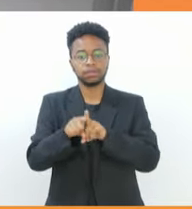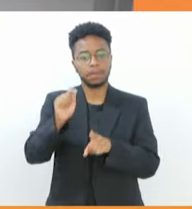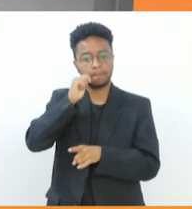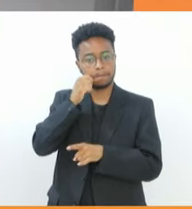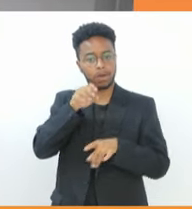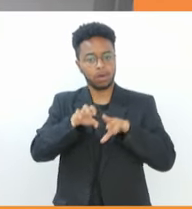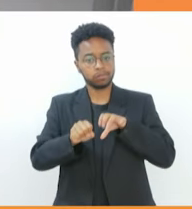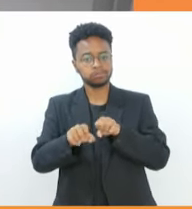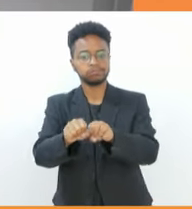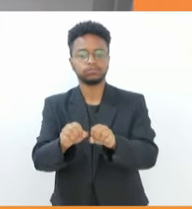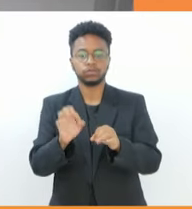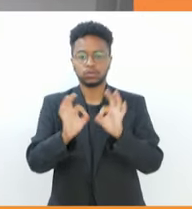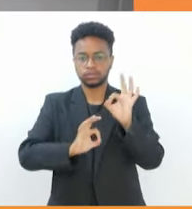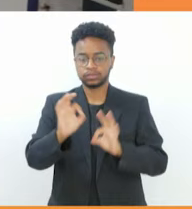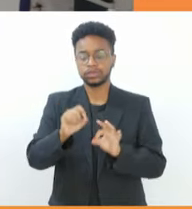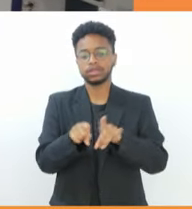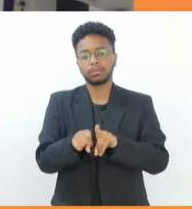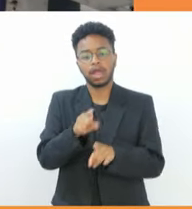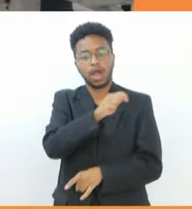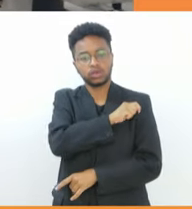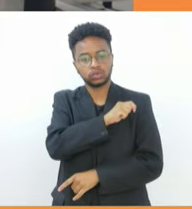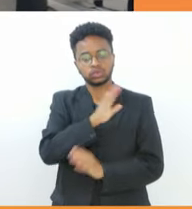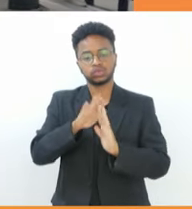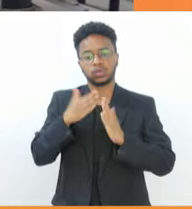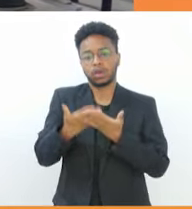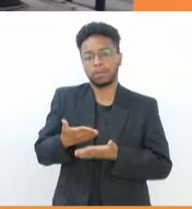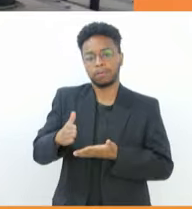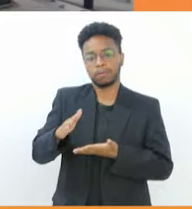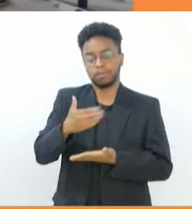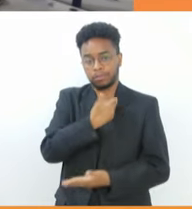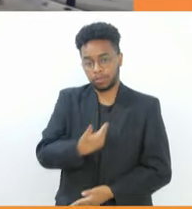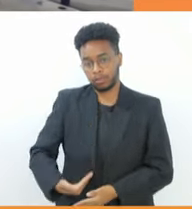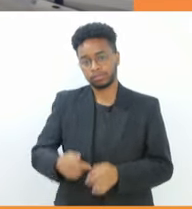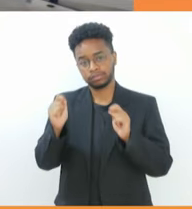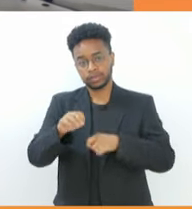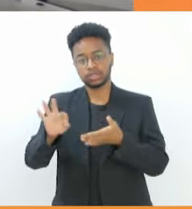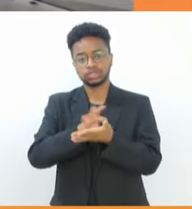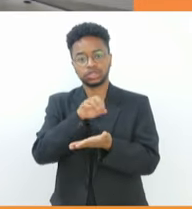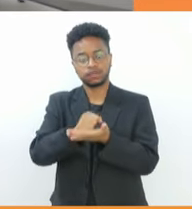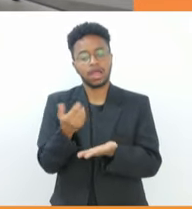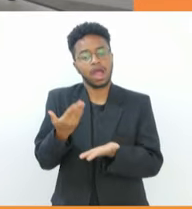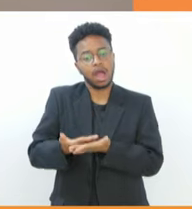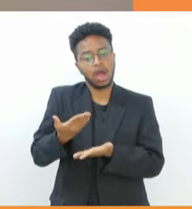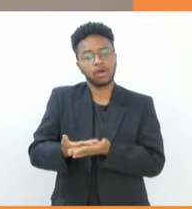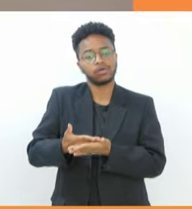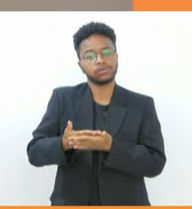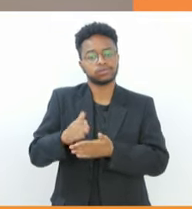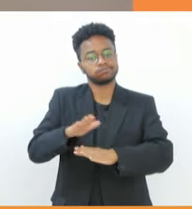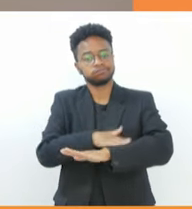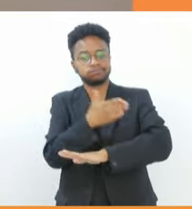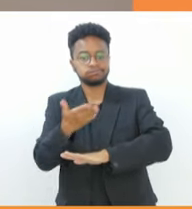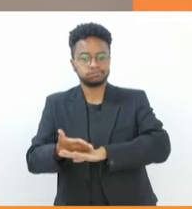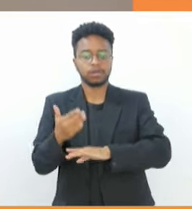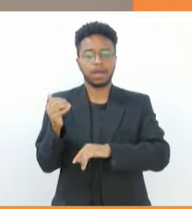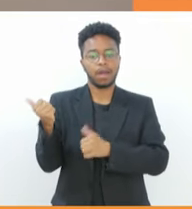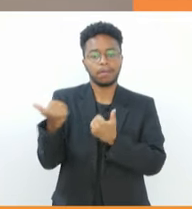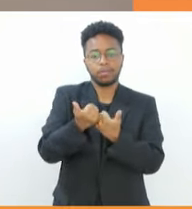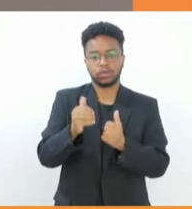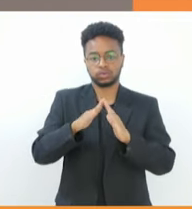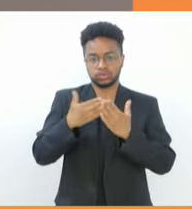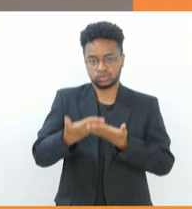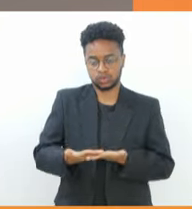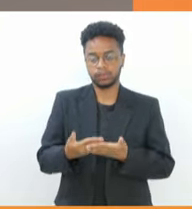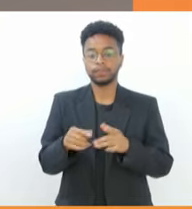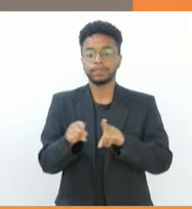ensino básico da rede pública também podem se inscrever para aulas de reforço. O presidente da Firjan destaca a importância da